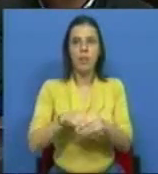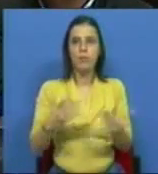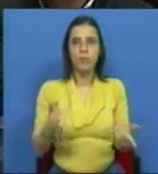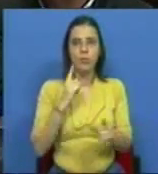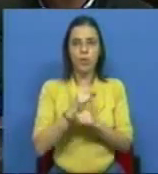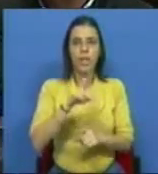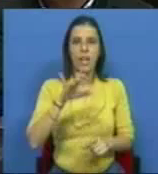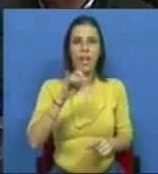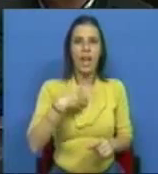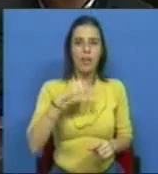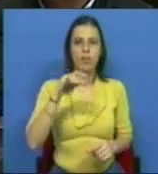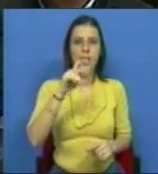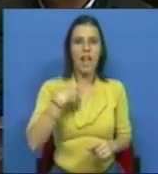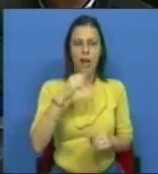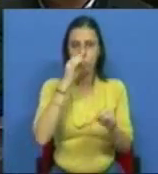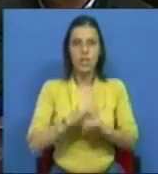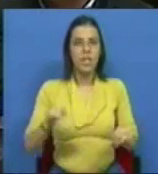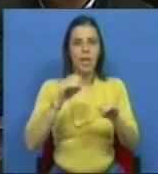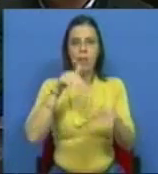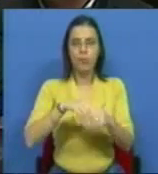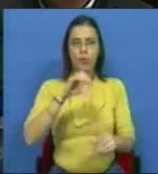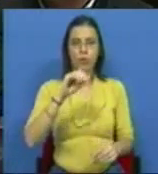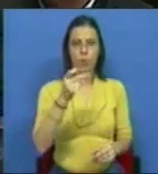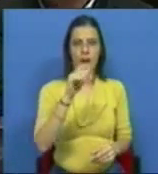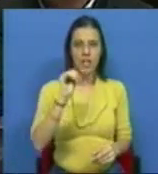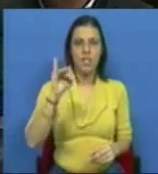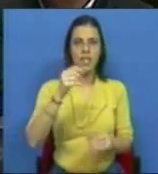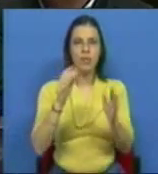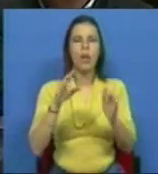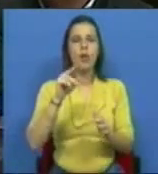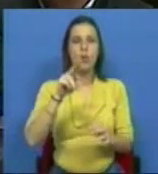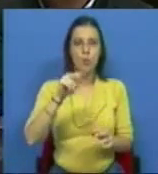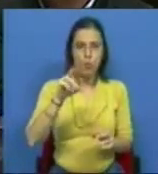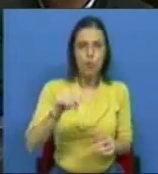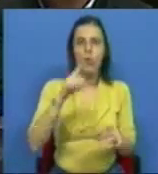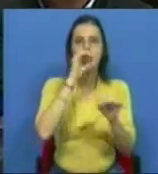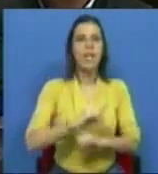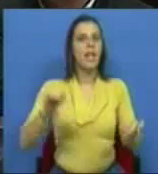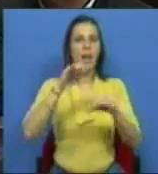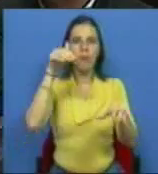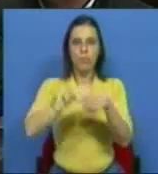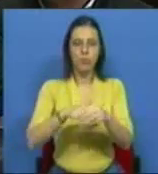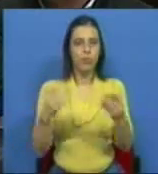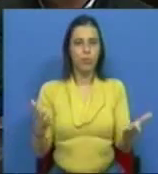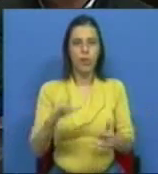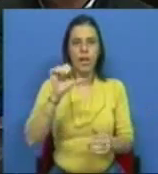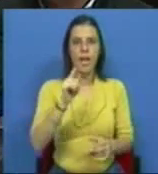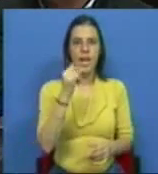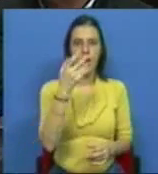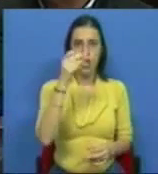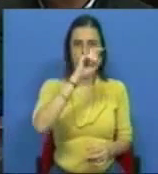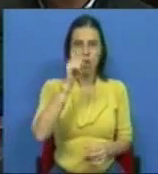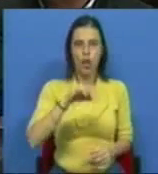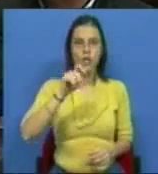em Ricardo Salgado, ninguém votou em Soares dos Santos, ninguém votou em Nuno Vasconcelos, ninguém votou em Queiroz